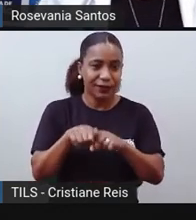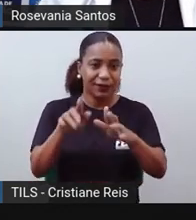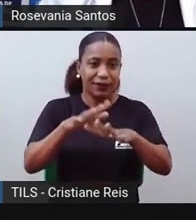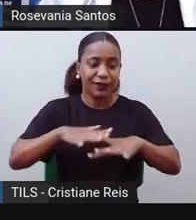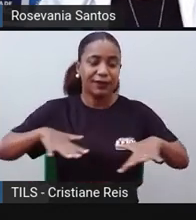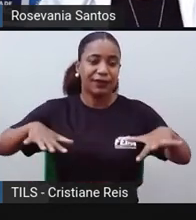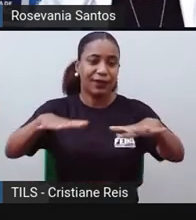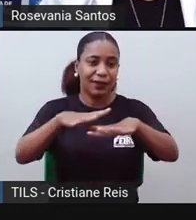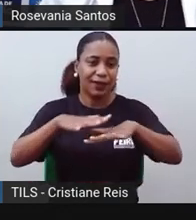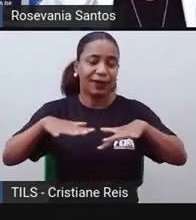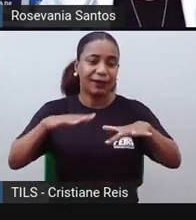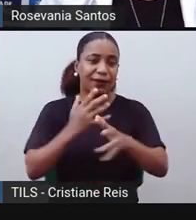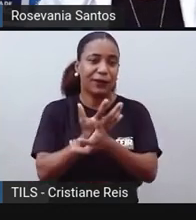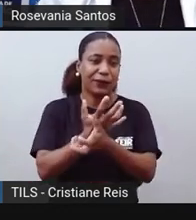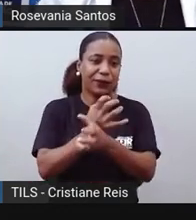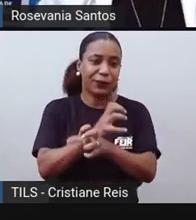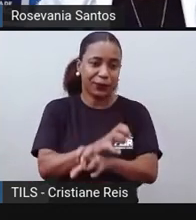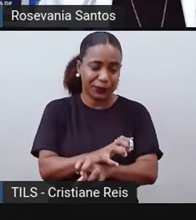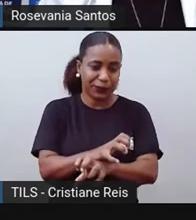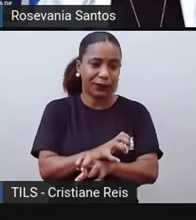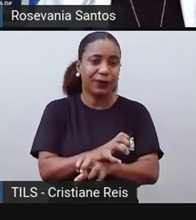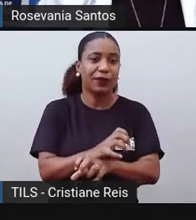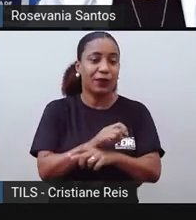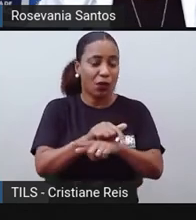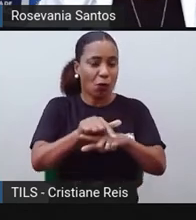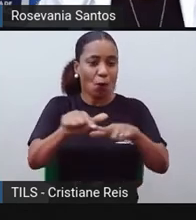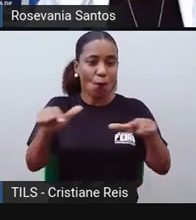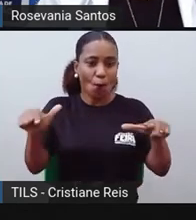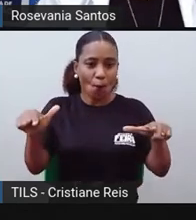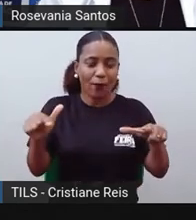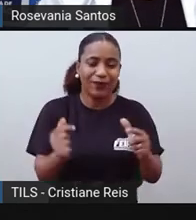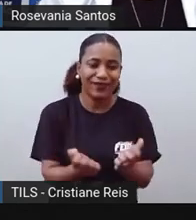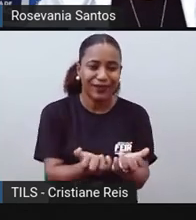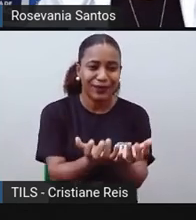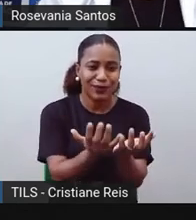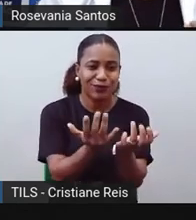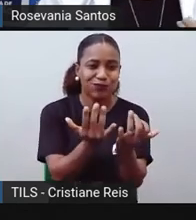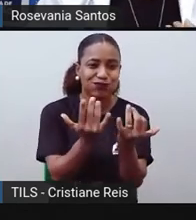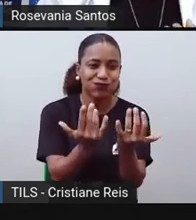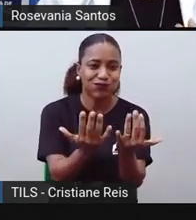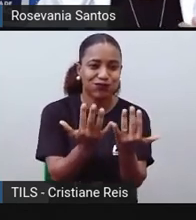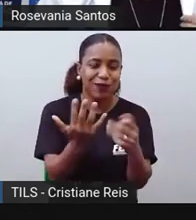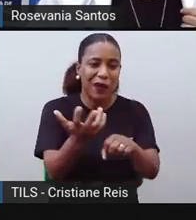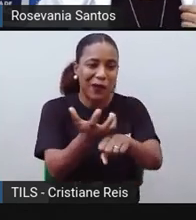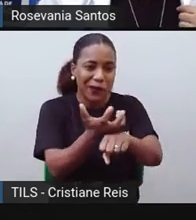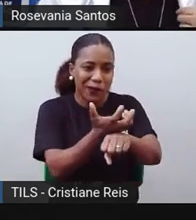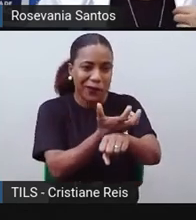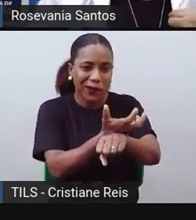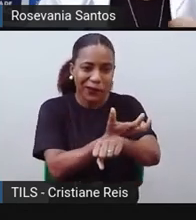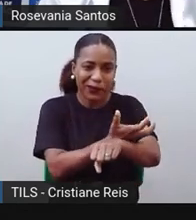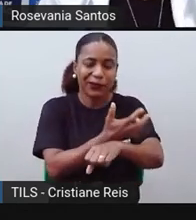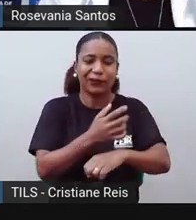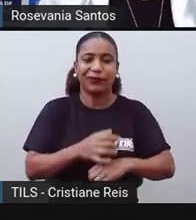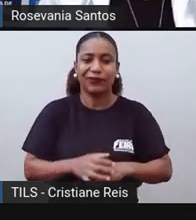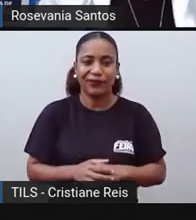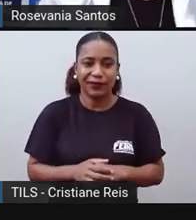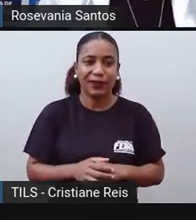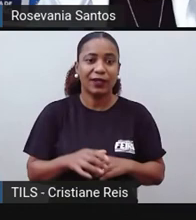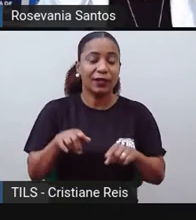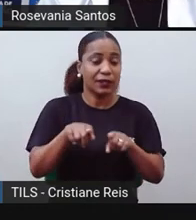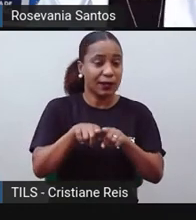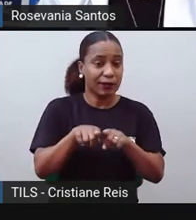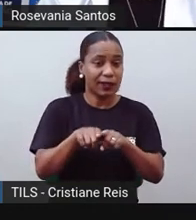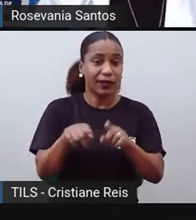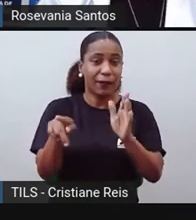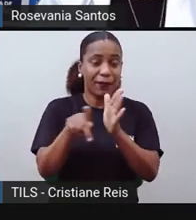dos desertos. Então eu vou ter desde vegetação de deserto, vegetação de altitude, vegetação, mediterrânea,